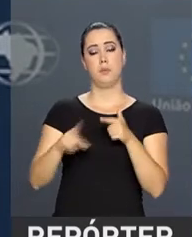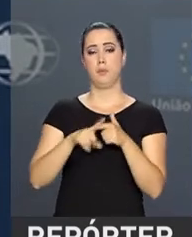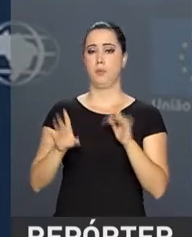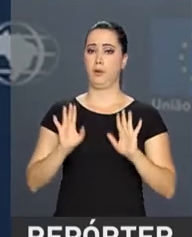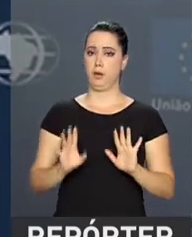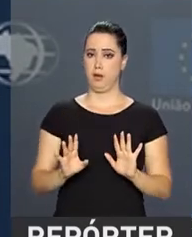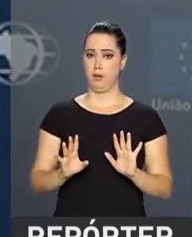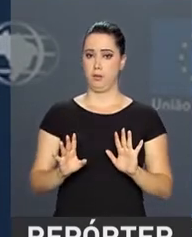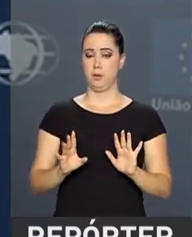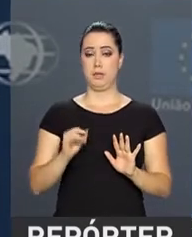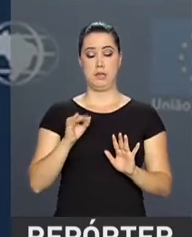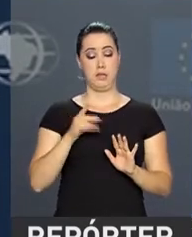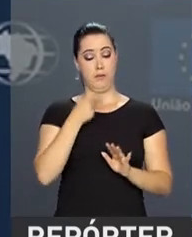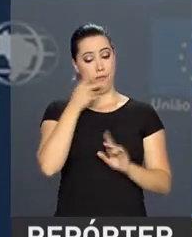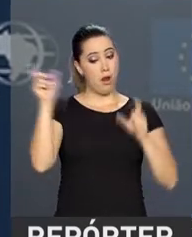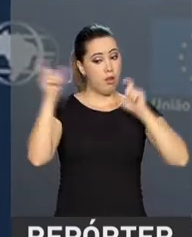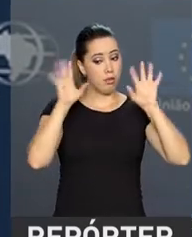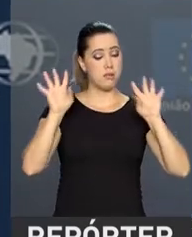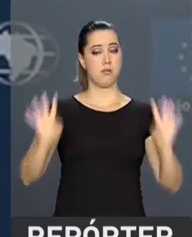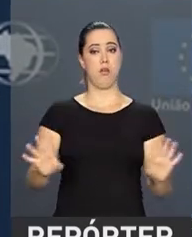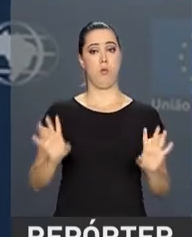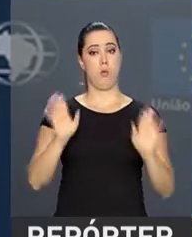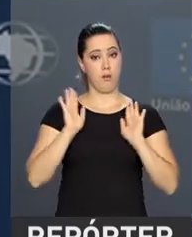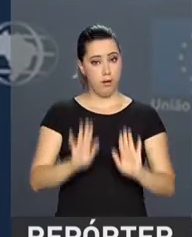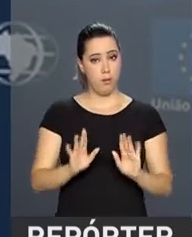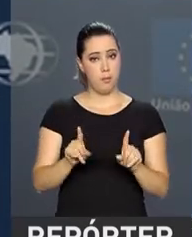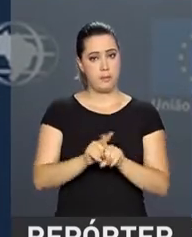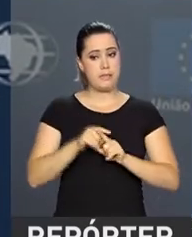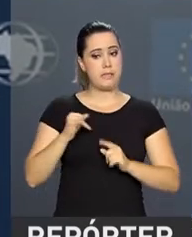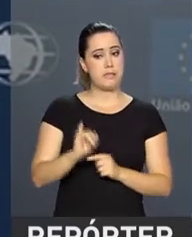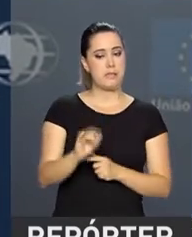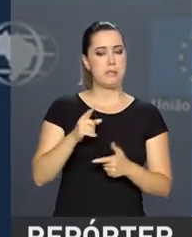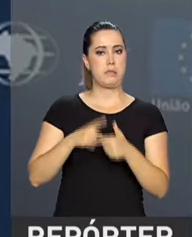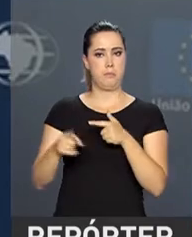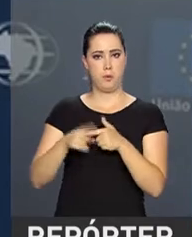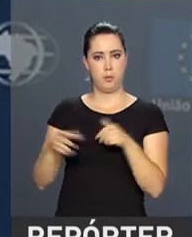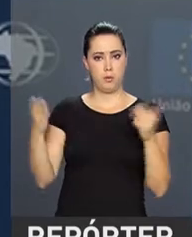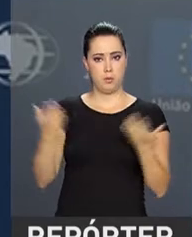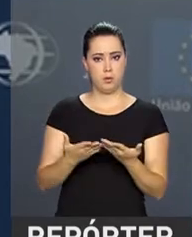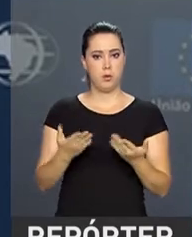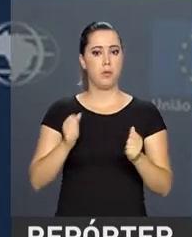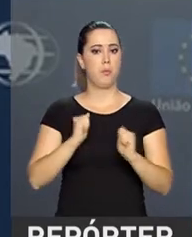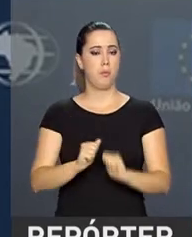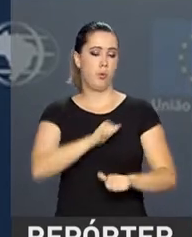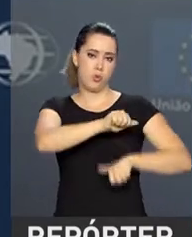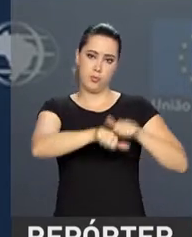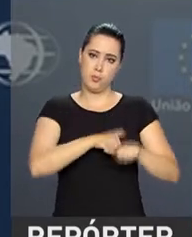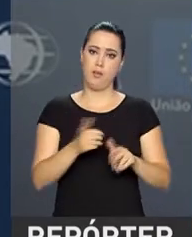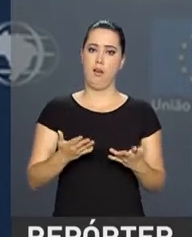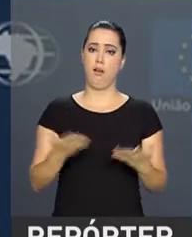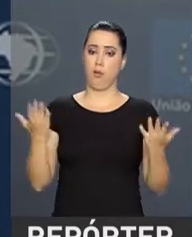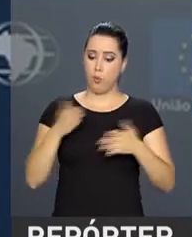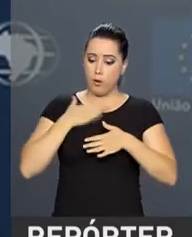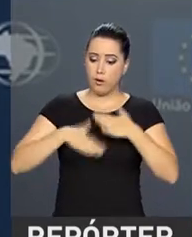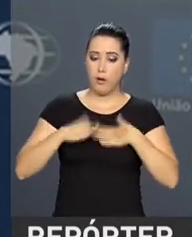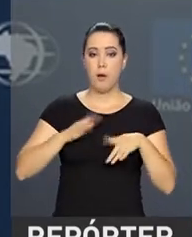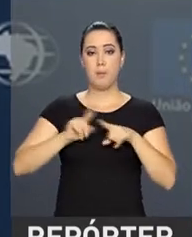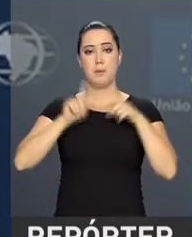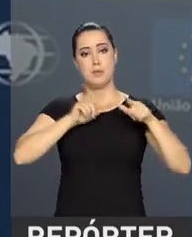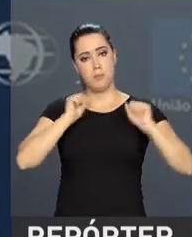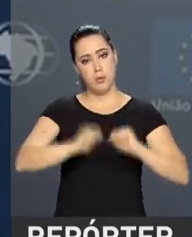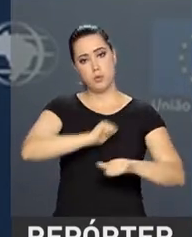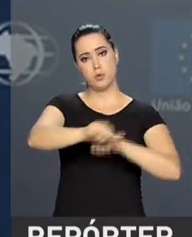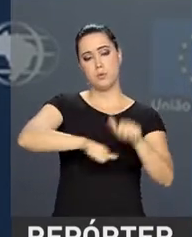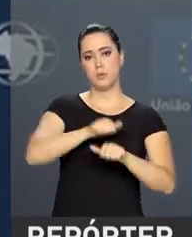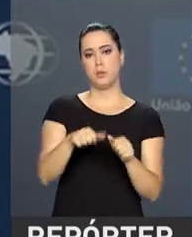a atenção que a estabilidade, nesse momento, ela é desse instante, ela pode mudar. Vamos trabalhar